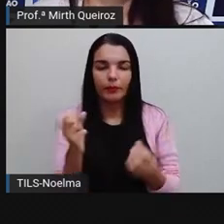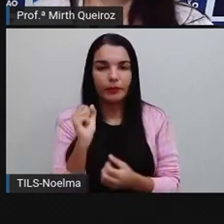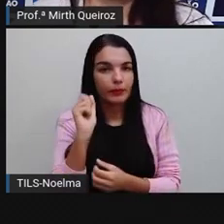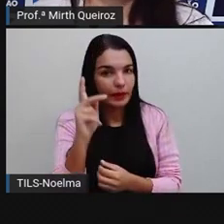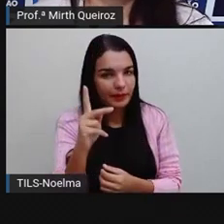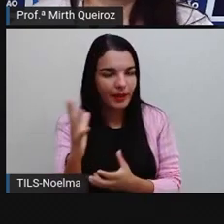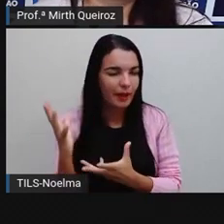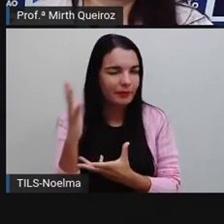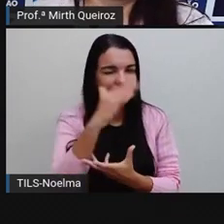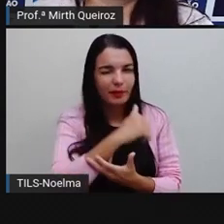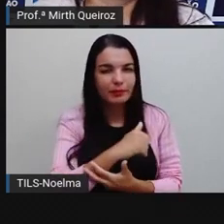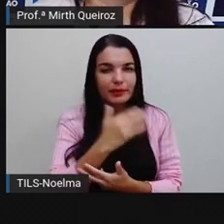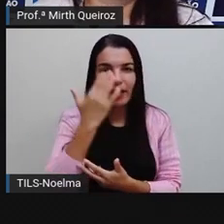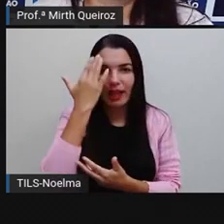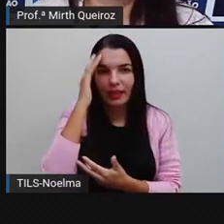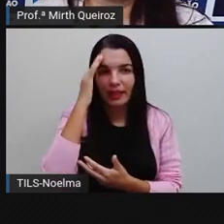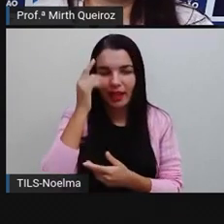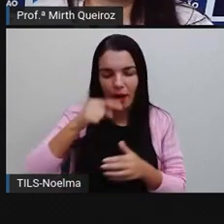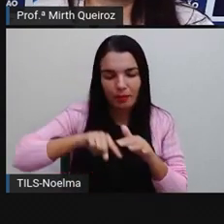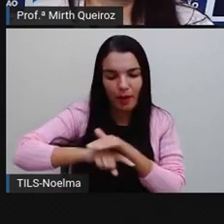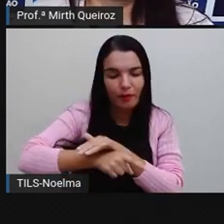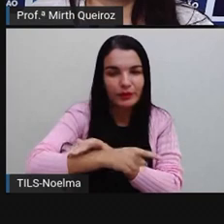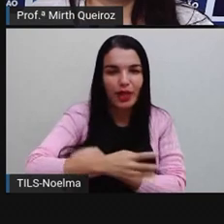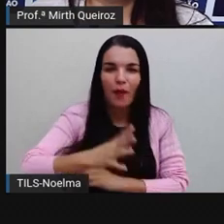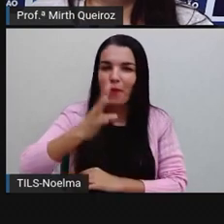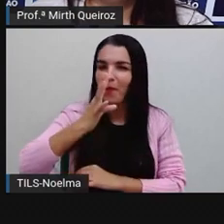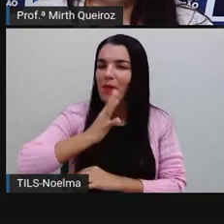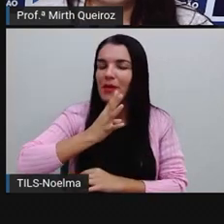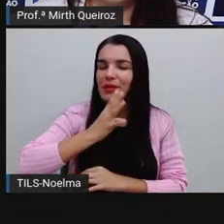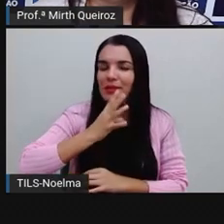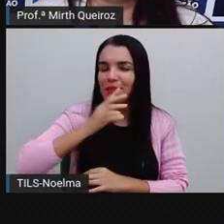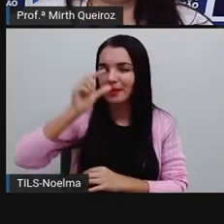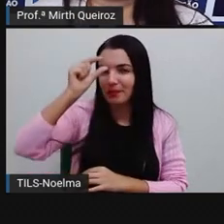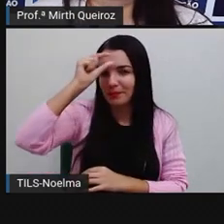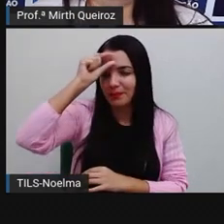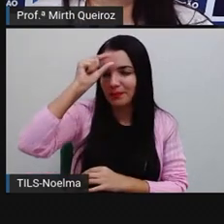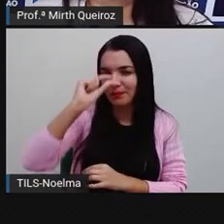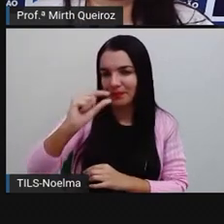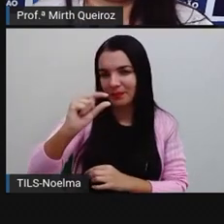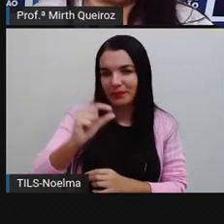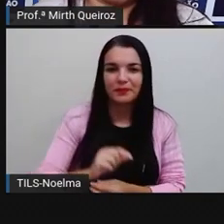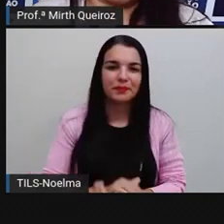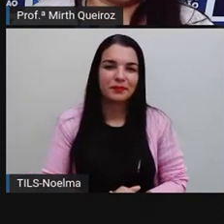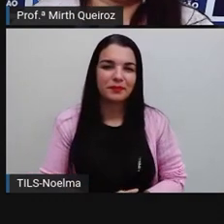Então, vamos aí aprofundar um pouquinho mais.